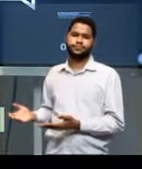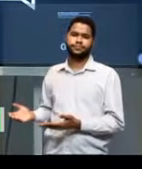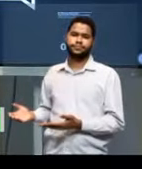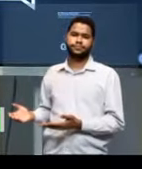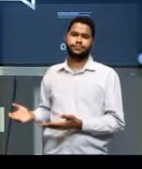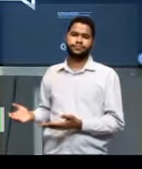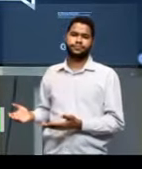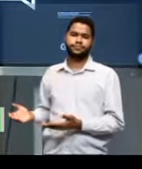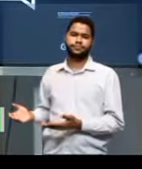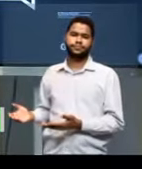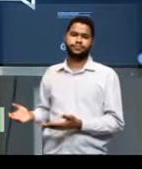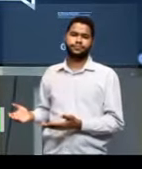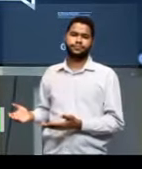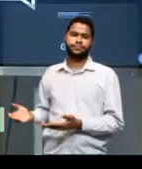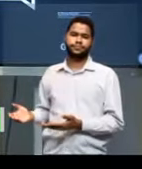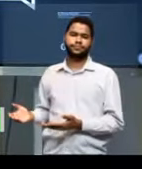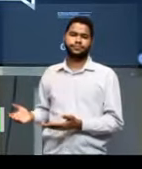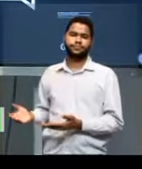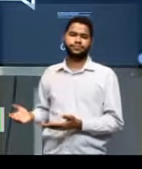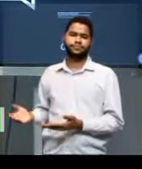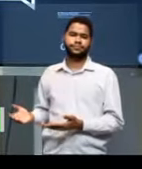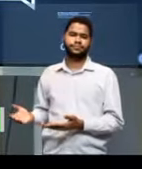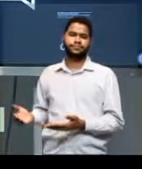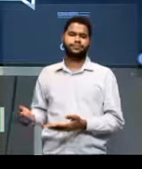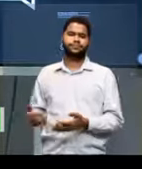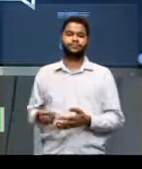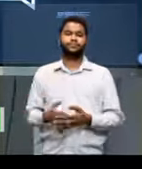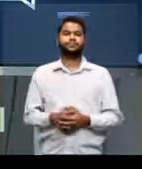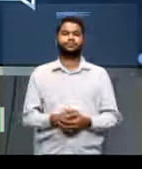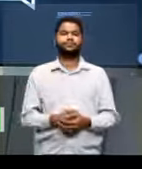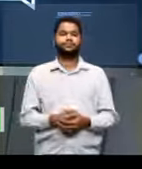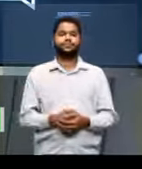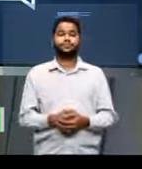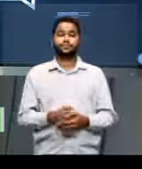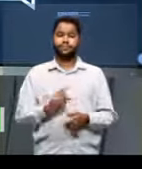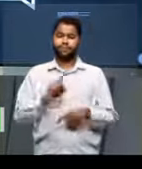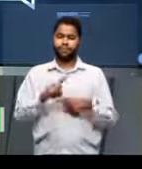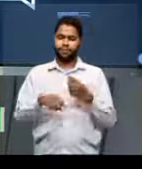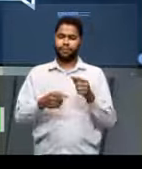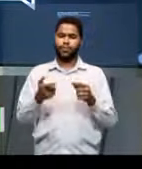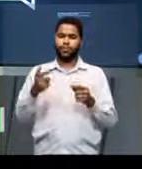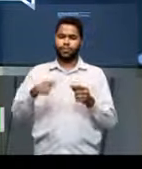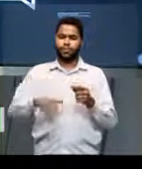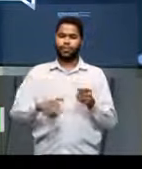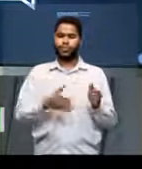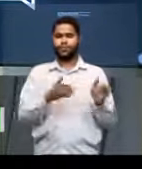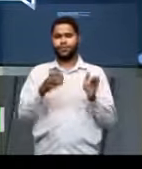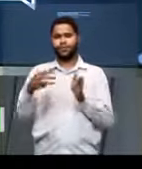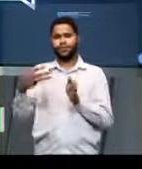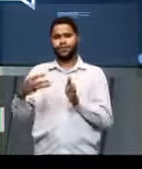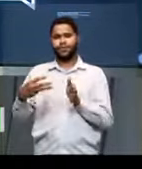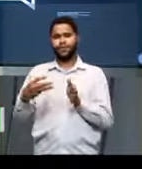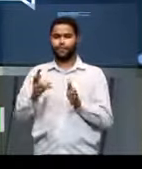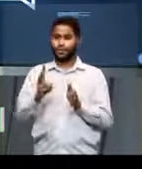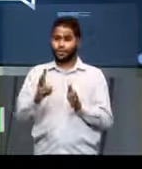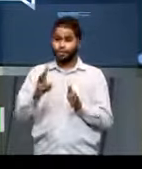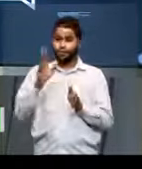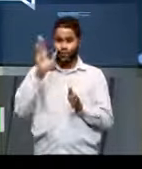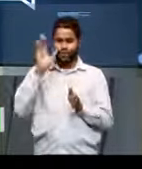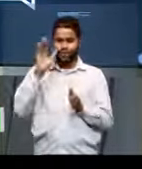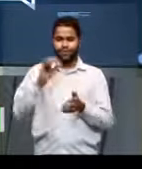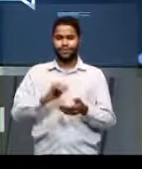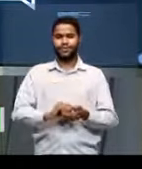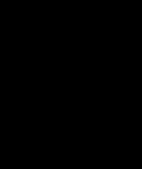-95-2794. Já, já estaremos de volta. Não saia daí!